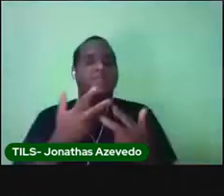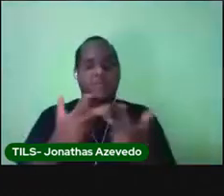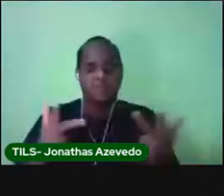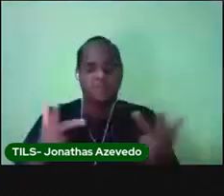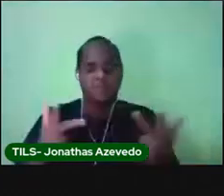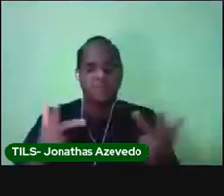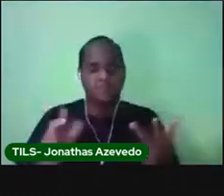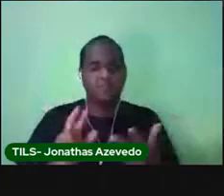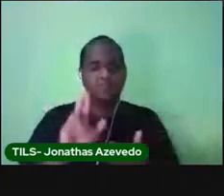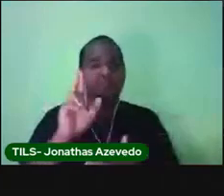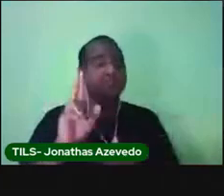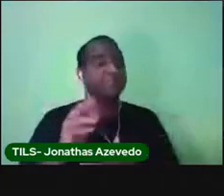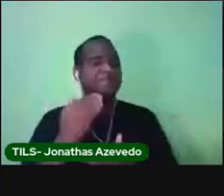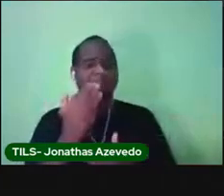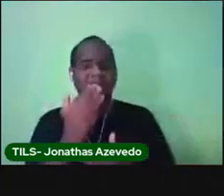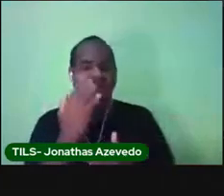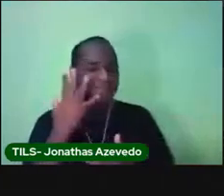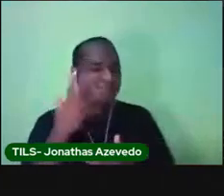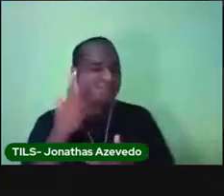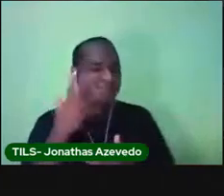Vamos ver o que você aprendeu?